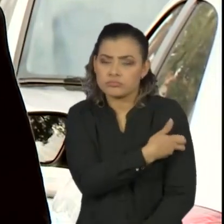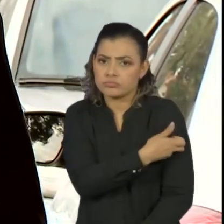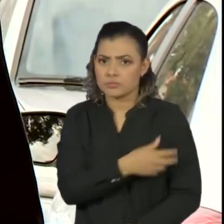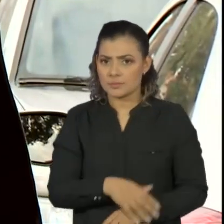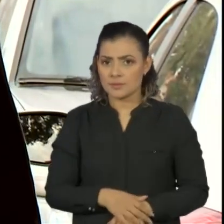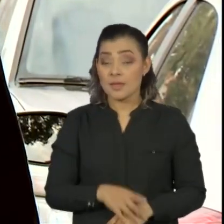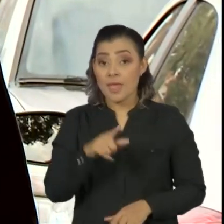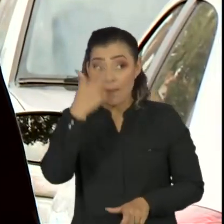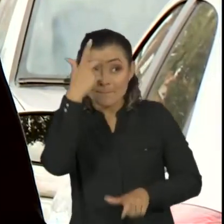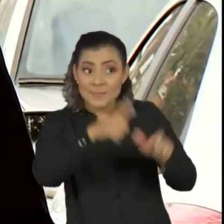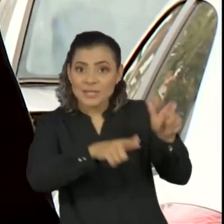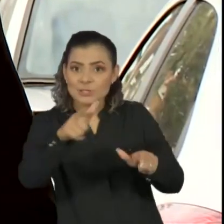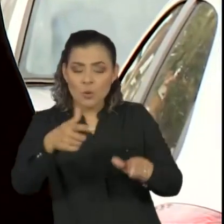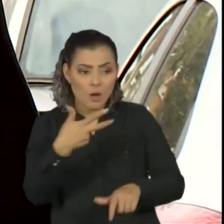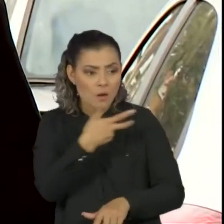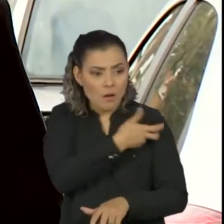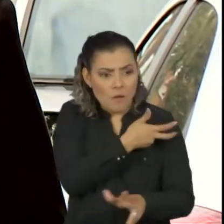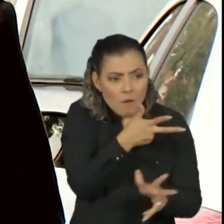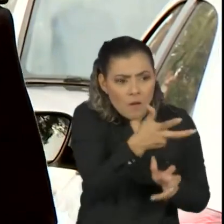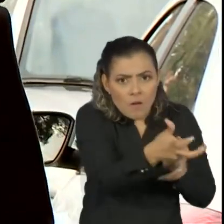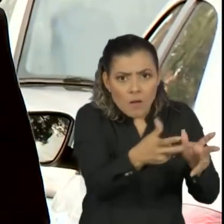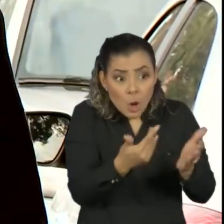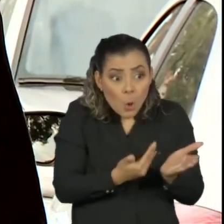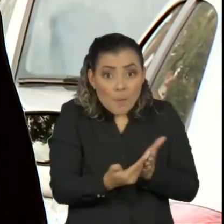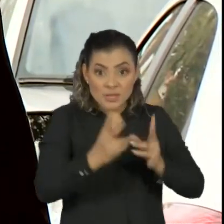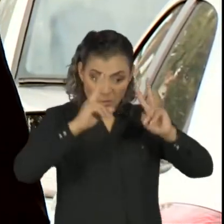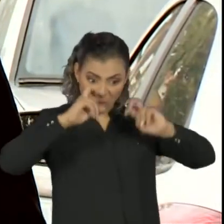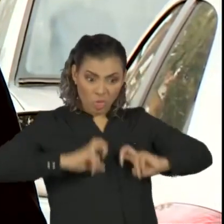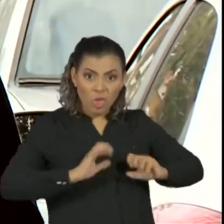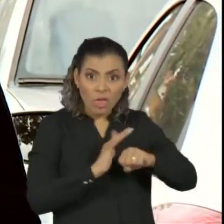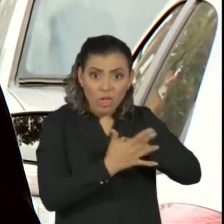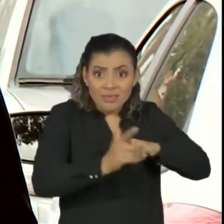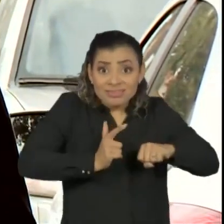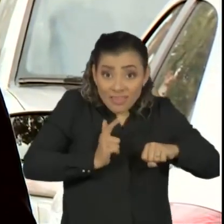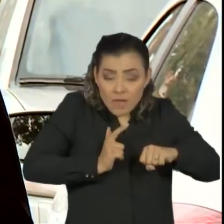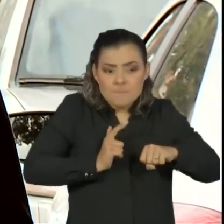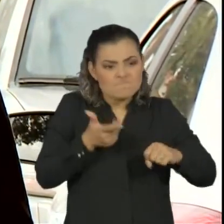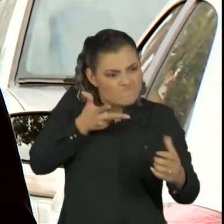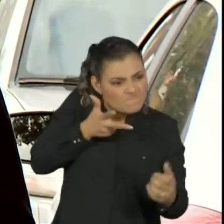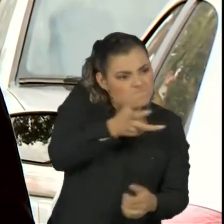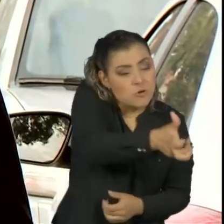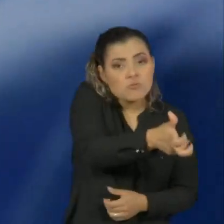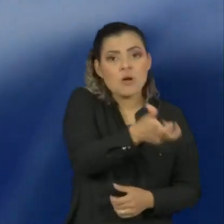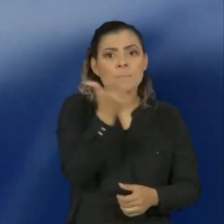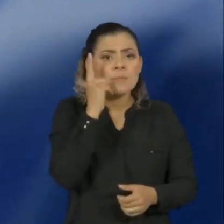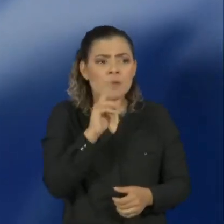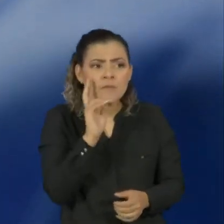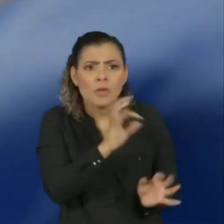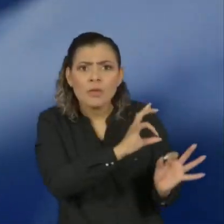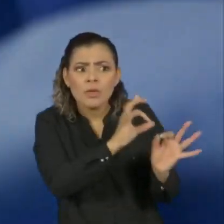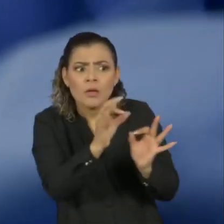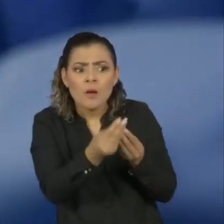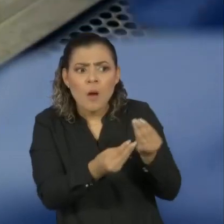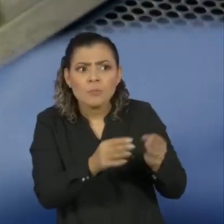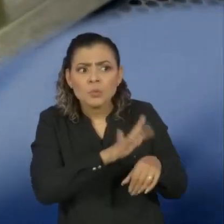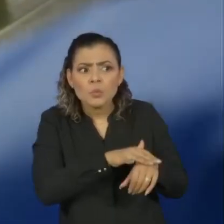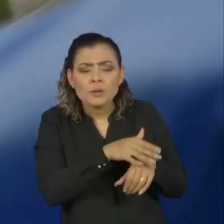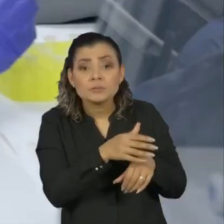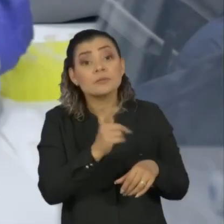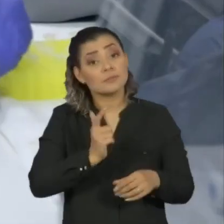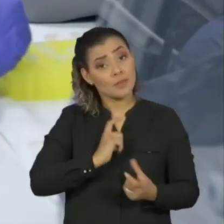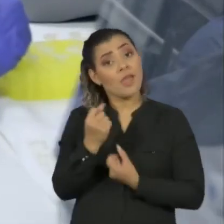o soro em pacientes com sintomas iniciais da covid-19 e acompanhar a evolução da doença. Atualmente, já existem